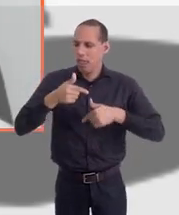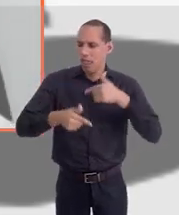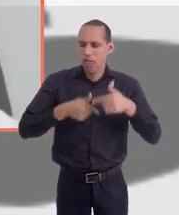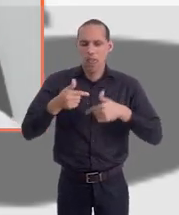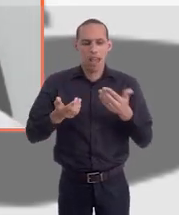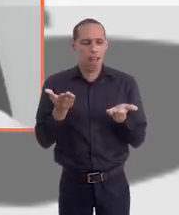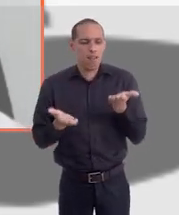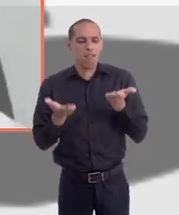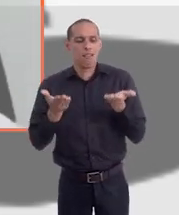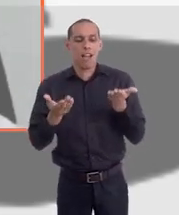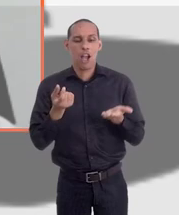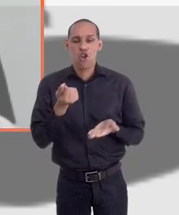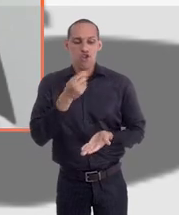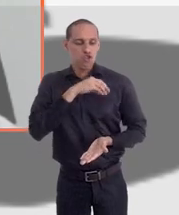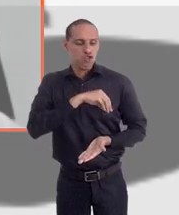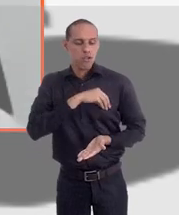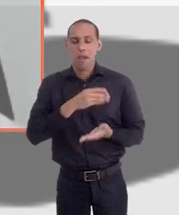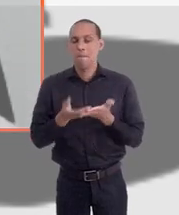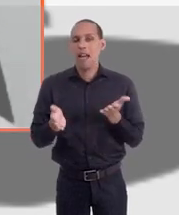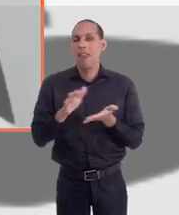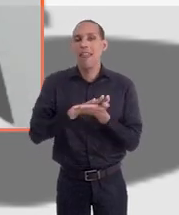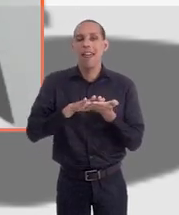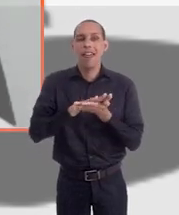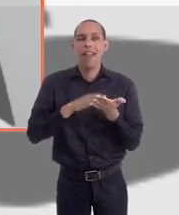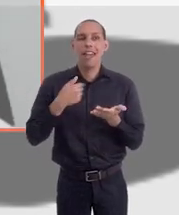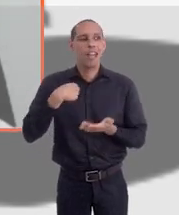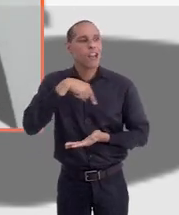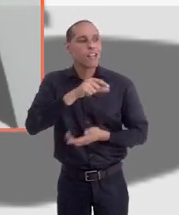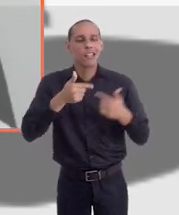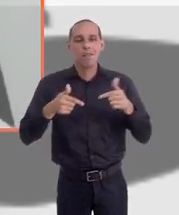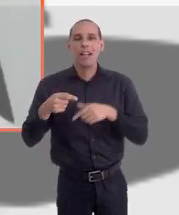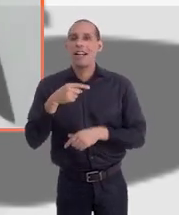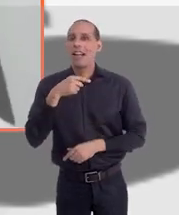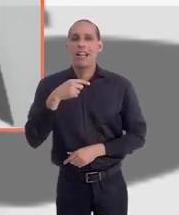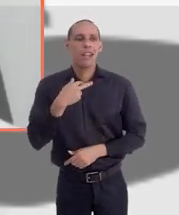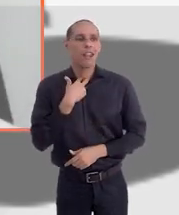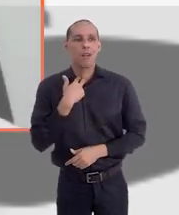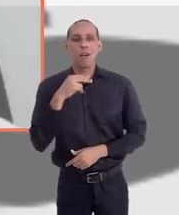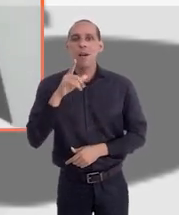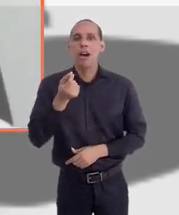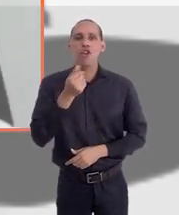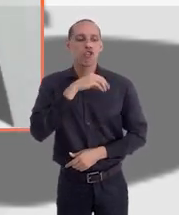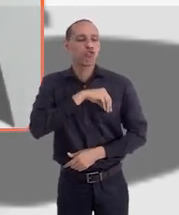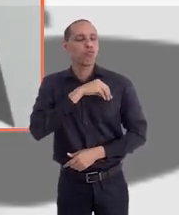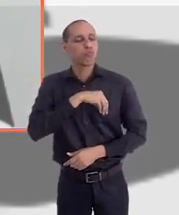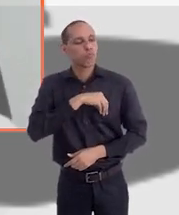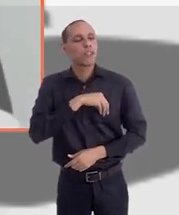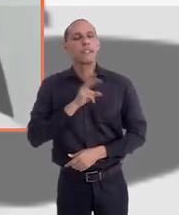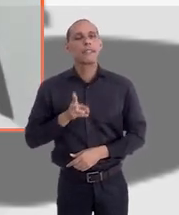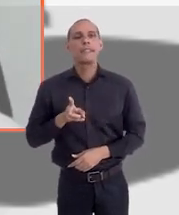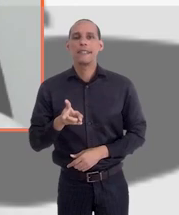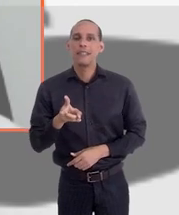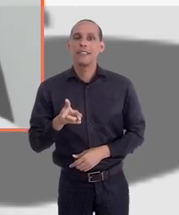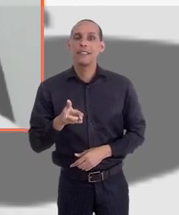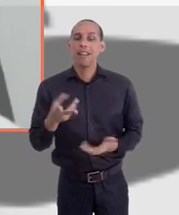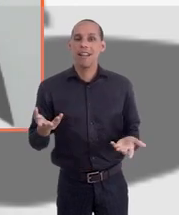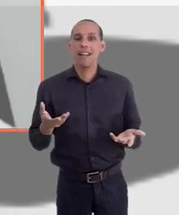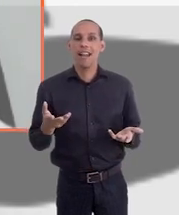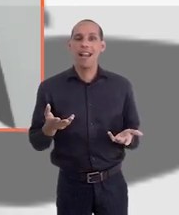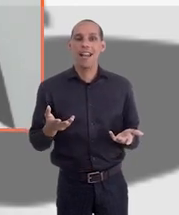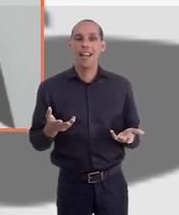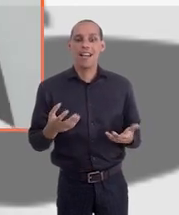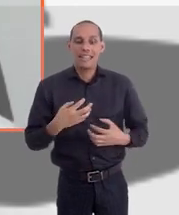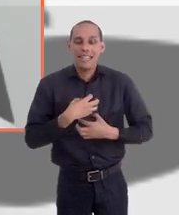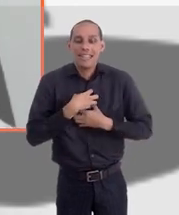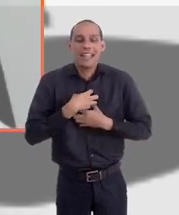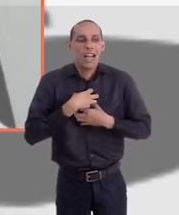a parte financeira não teria prejuízo. Então ainda que ela não pudesse trabalhar, a remuneração dela estaria garantida. Isso aflorou